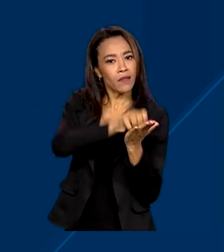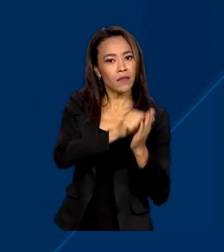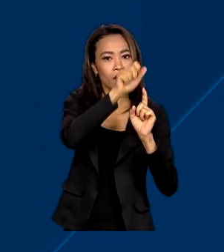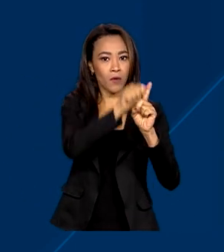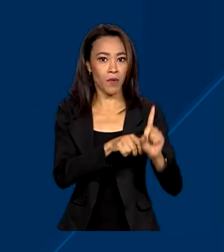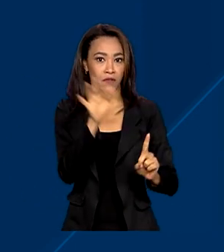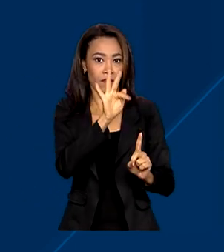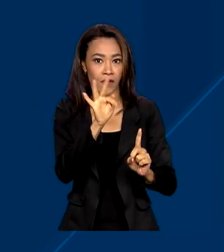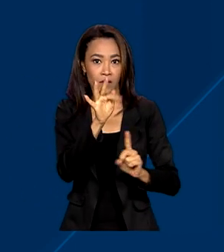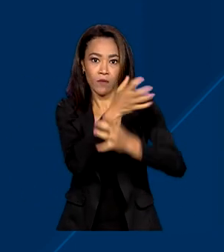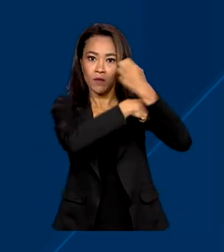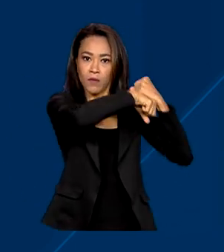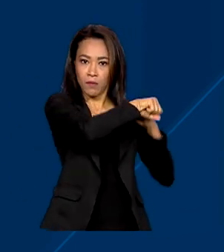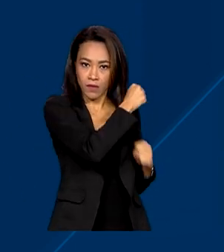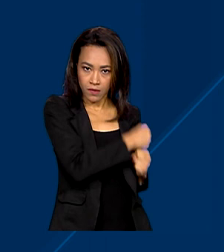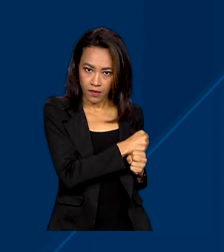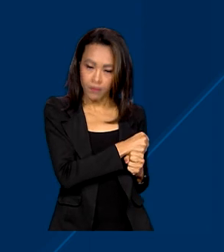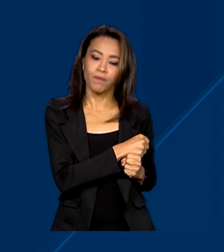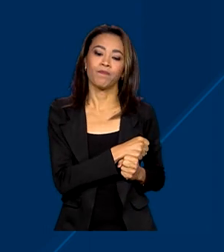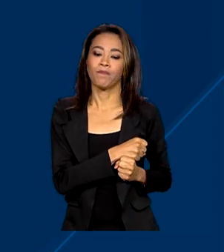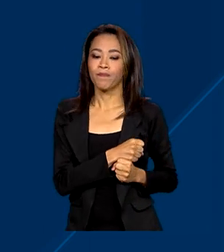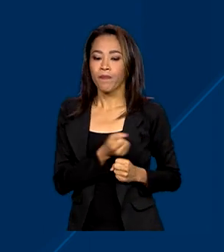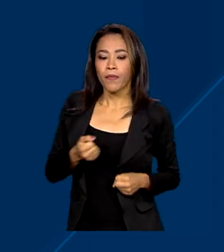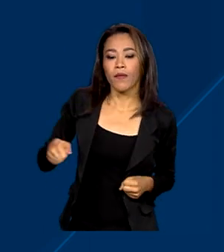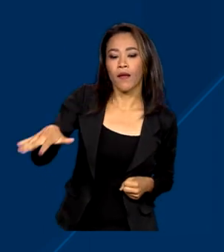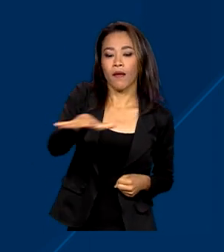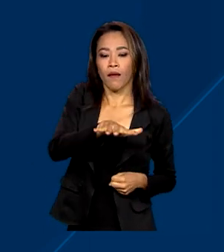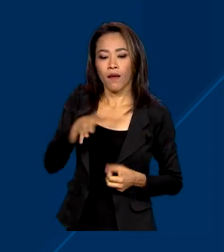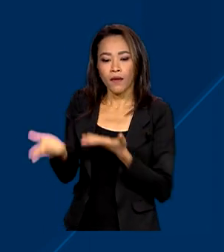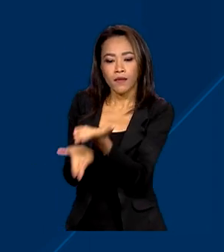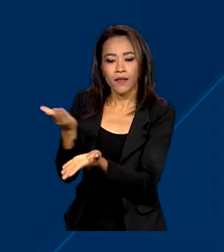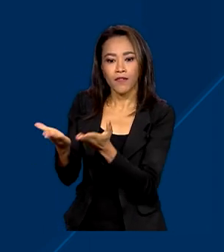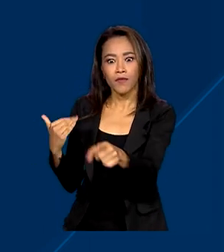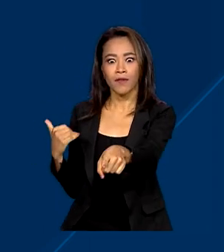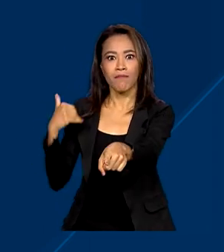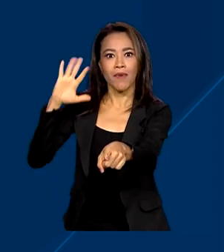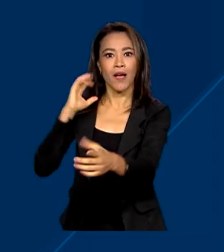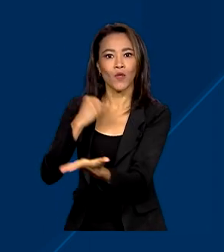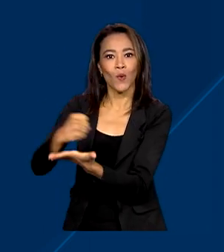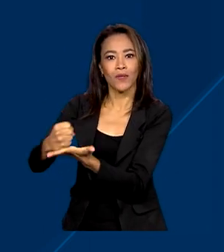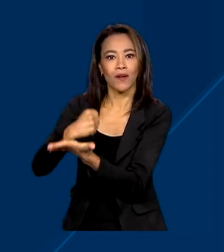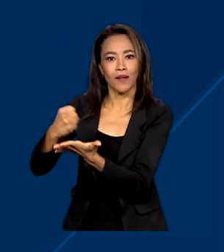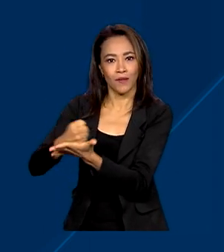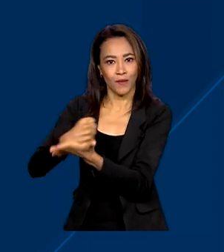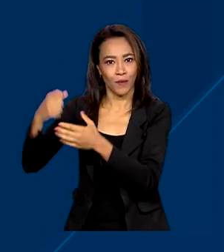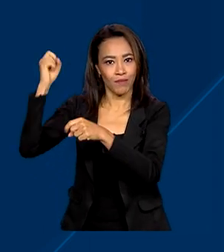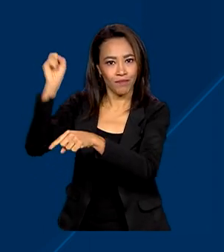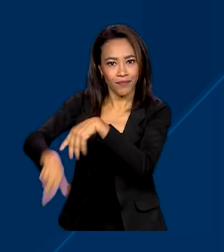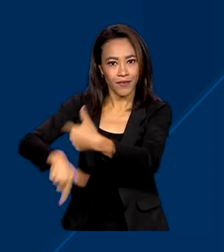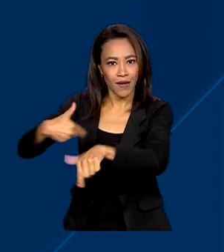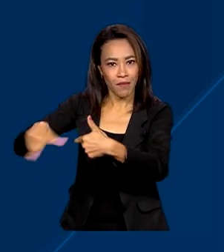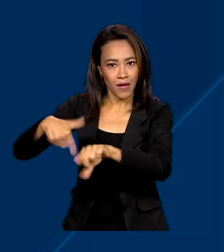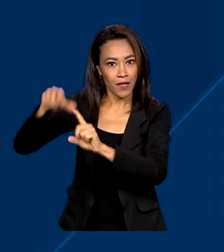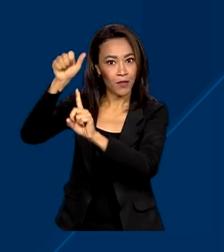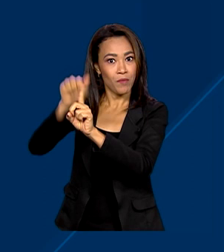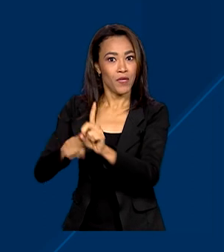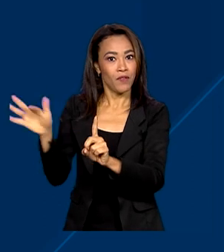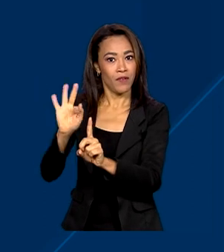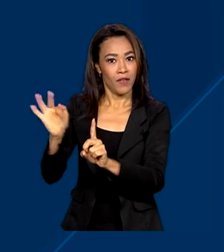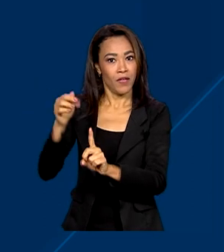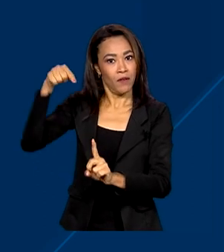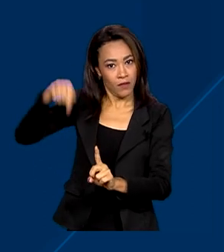fevereiro do ano passado. O setor de serviços foi o que mais gerou empregos formais em fevereiro de 2023,